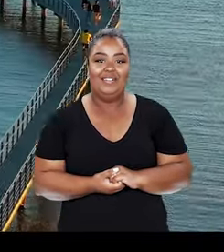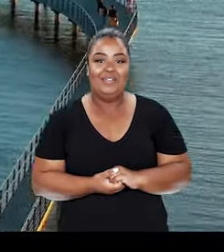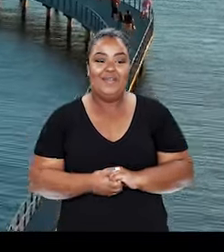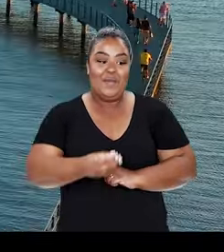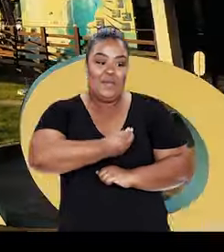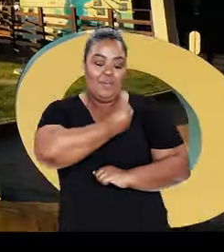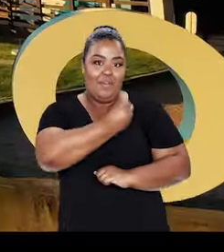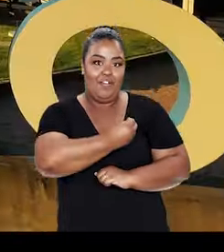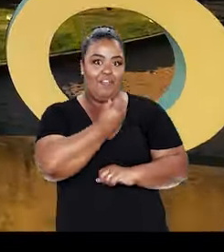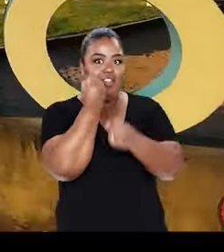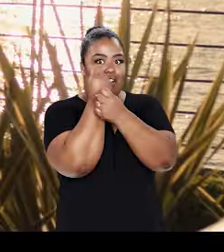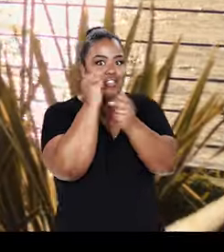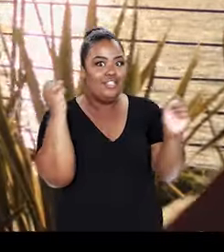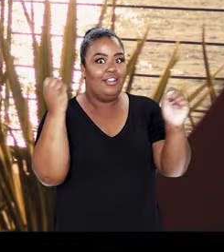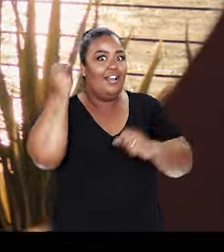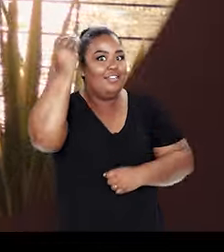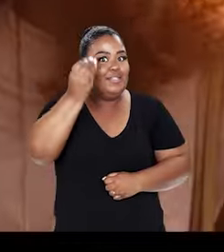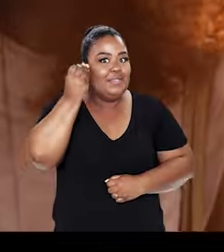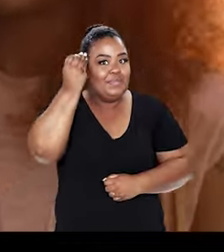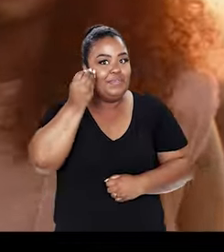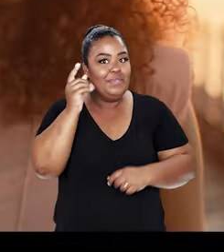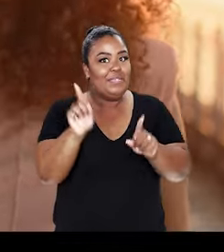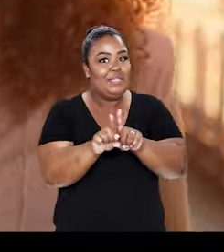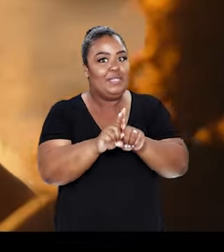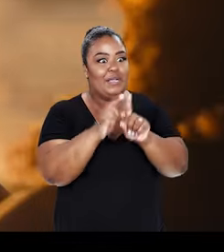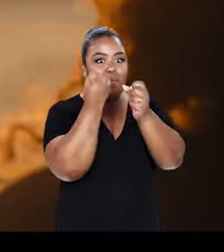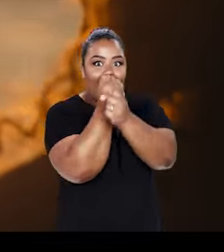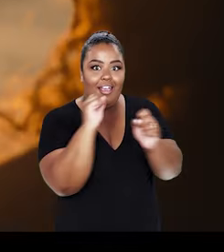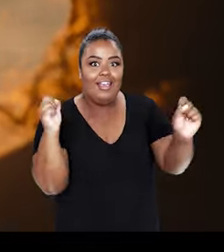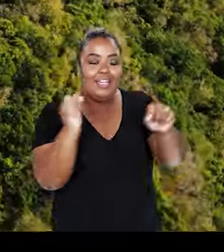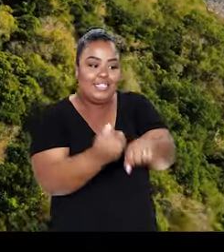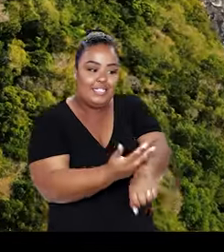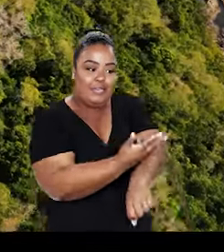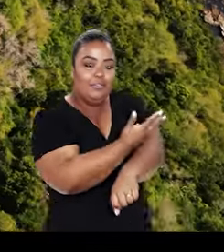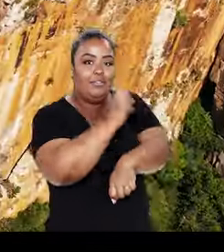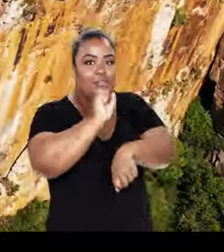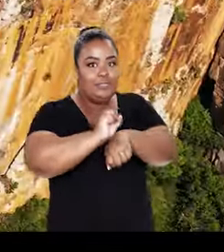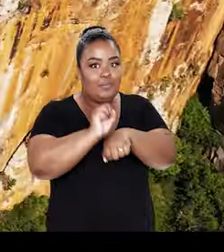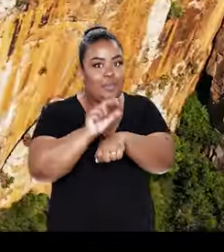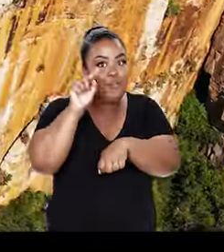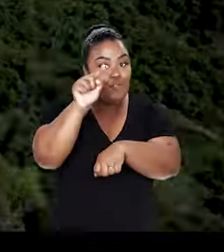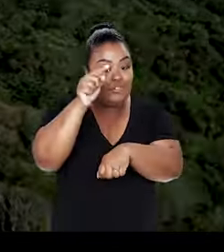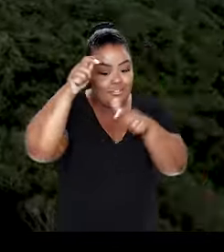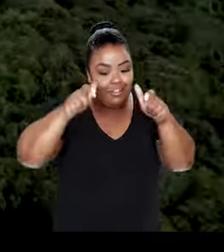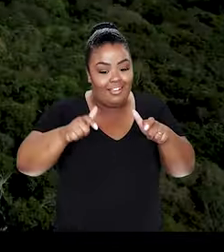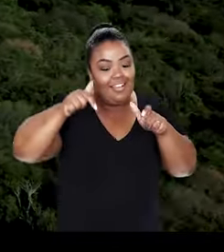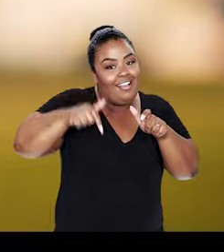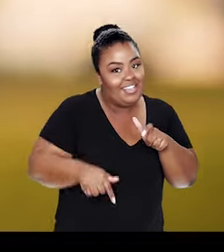Uma vida de grandes experiências e grandes emoções. Esperam por você aqui.